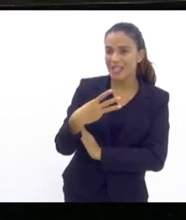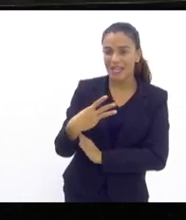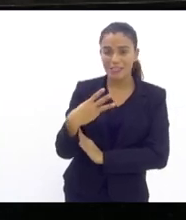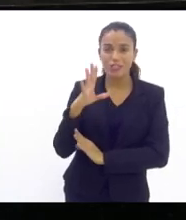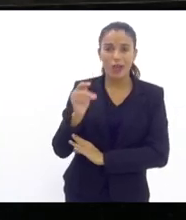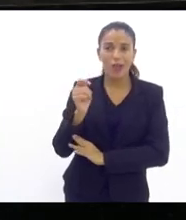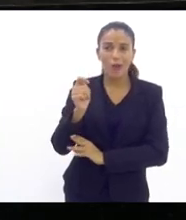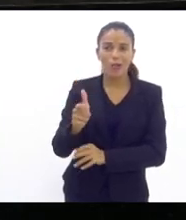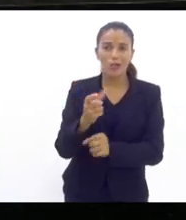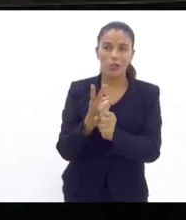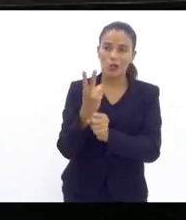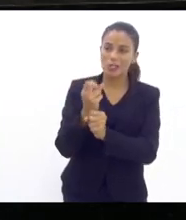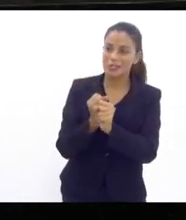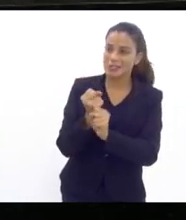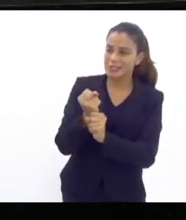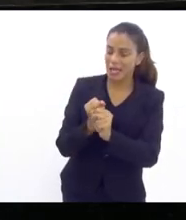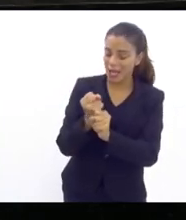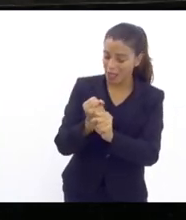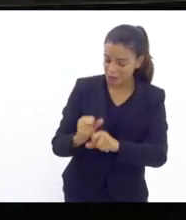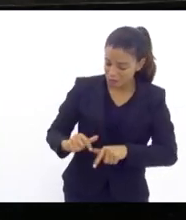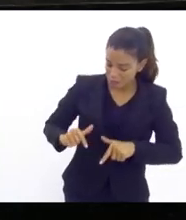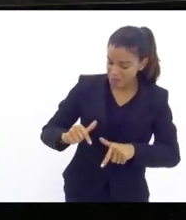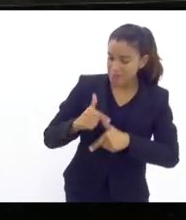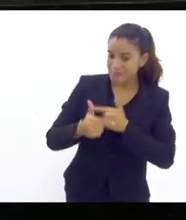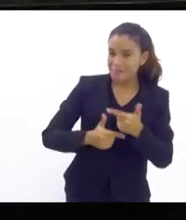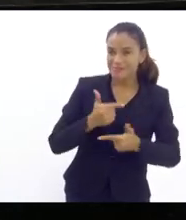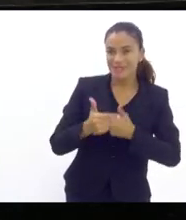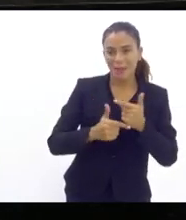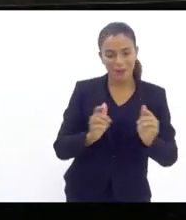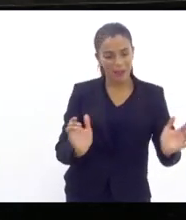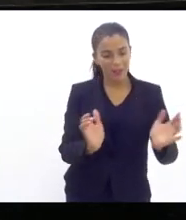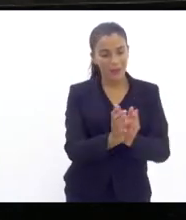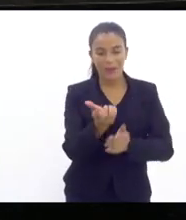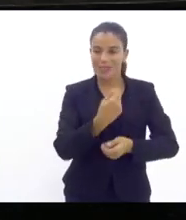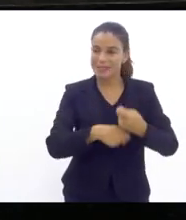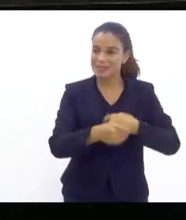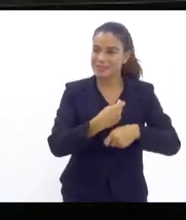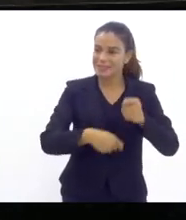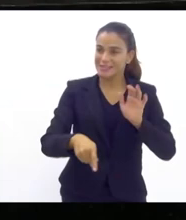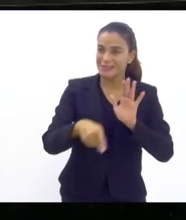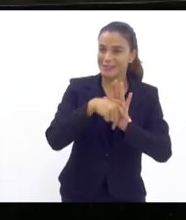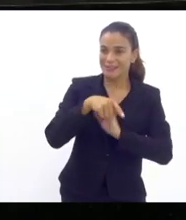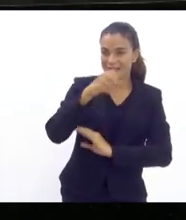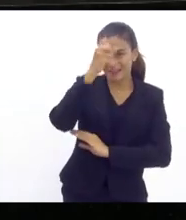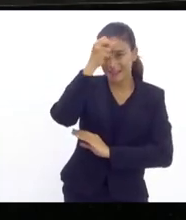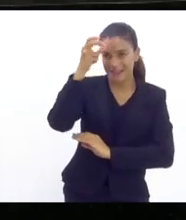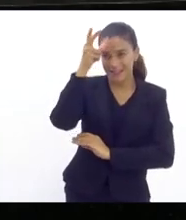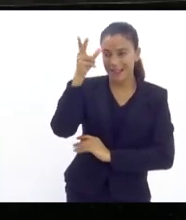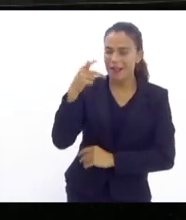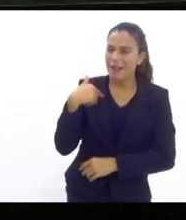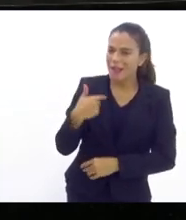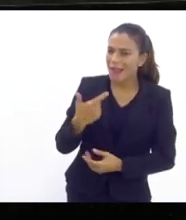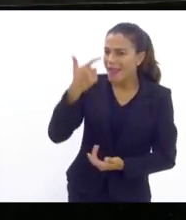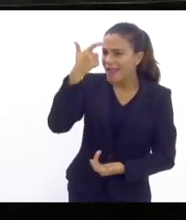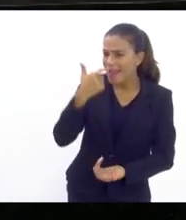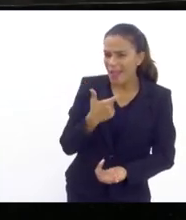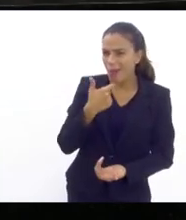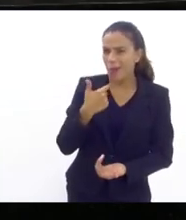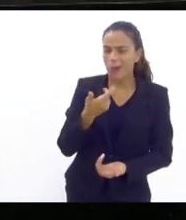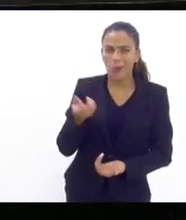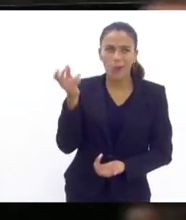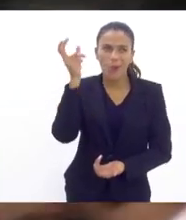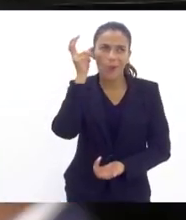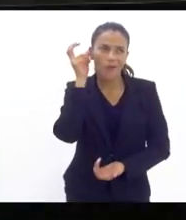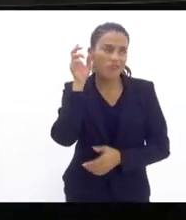dois anos de efetividade da atual administração da prefeitura eu não ouvi